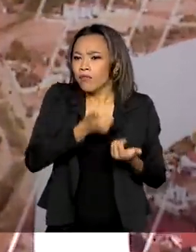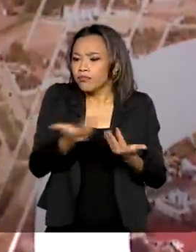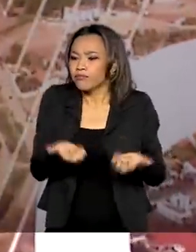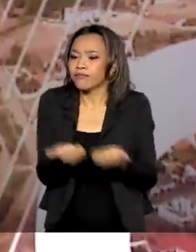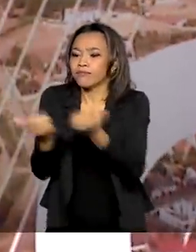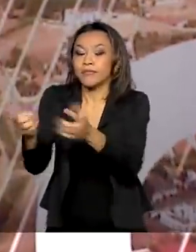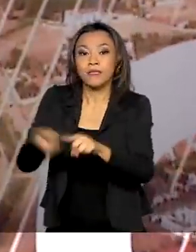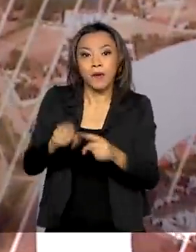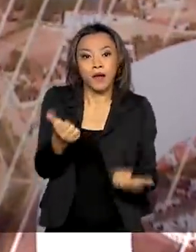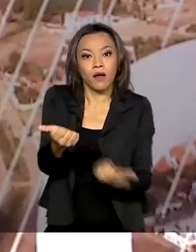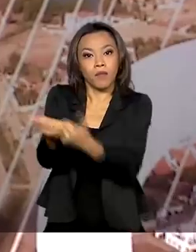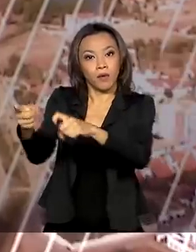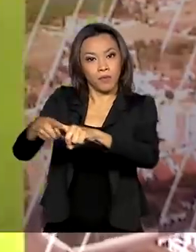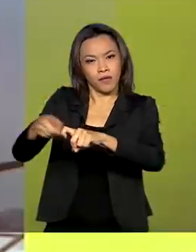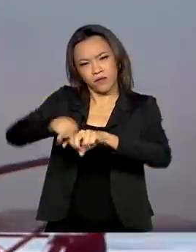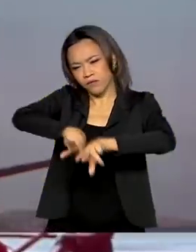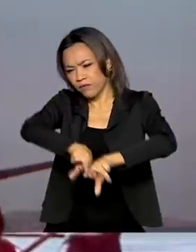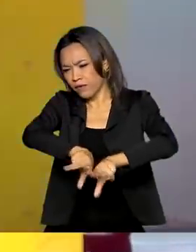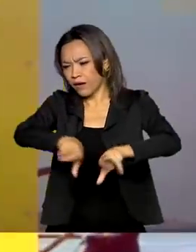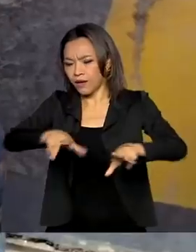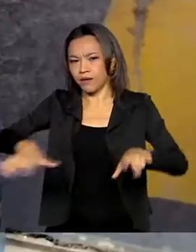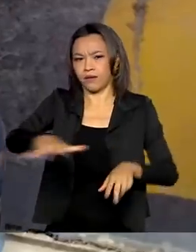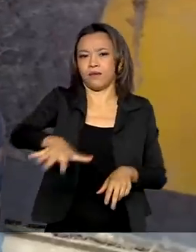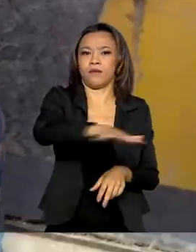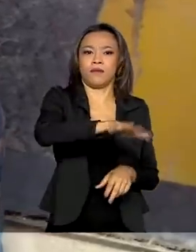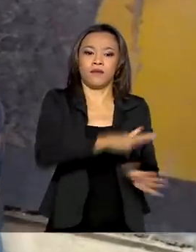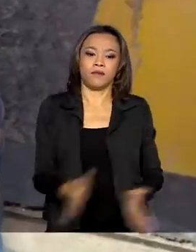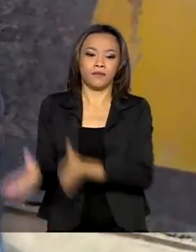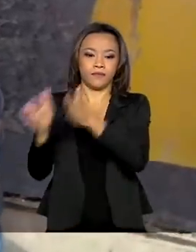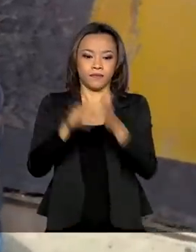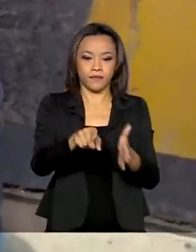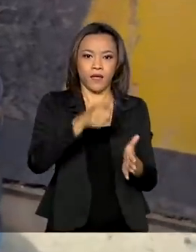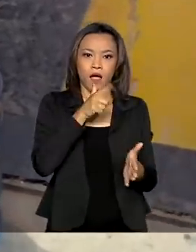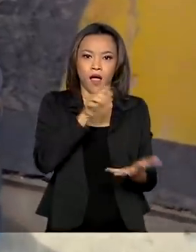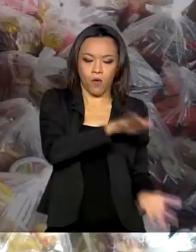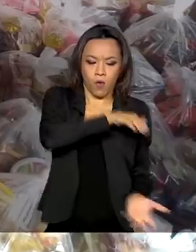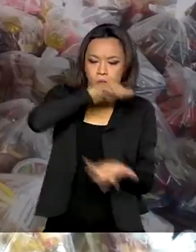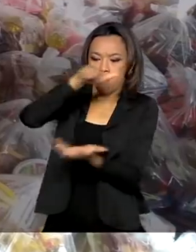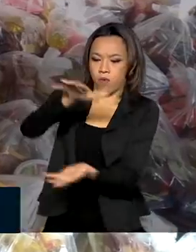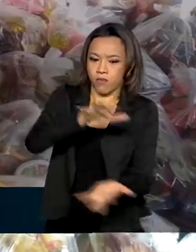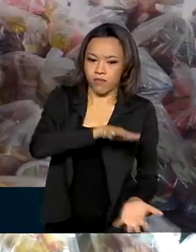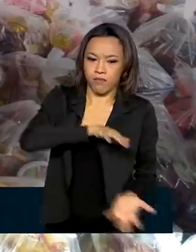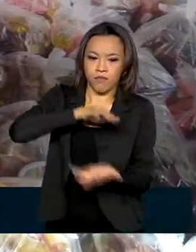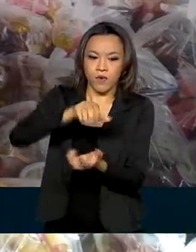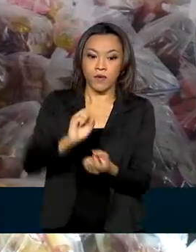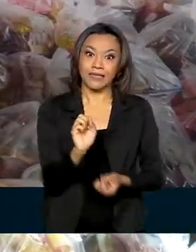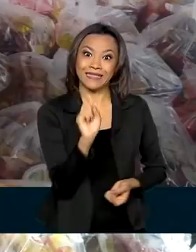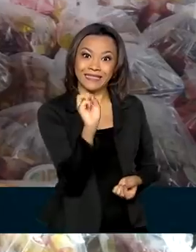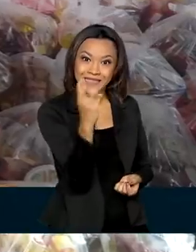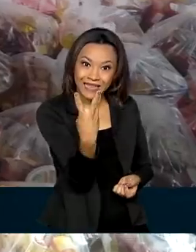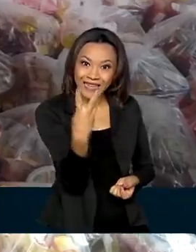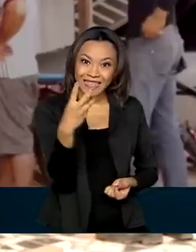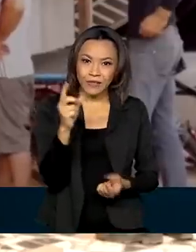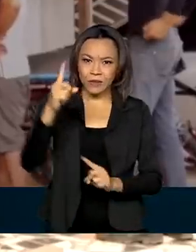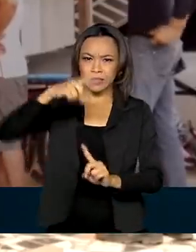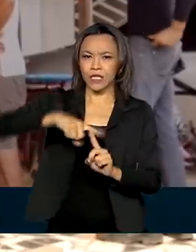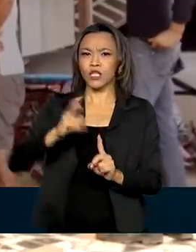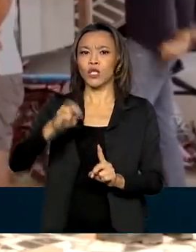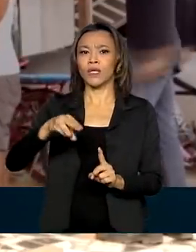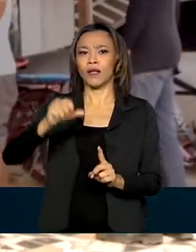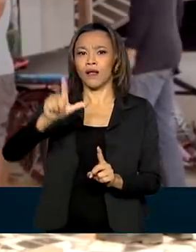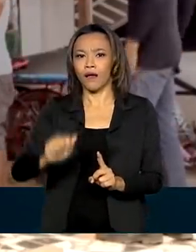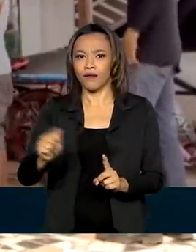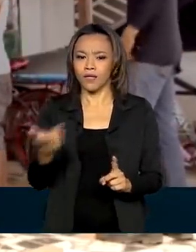médico em várias especialidades. Garrafões de água e 3 toneladas de alimentos para